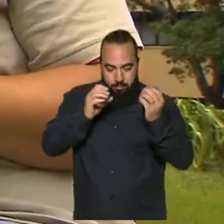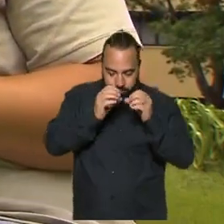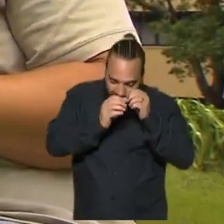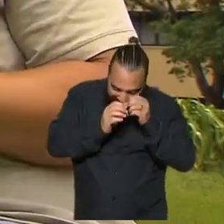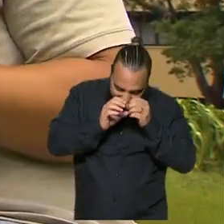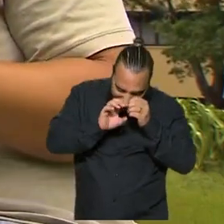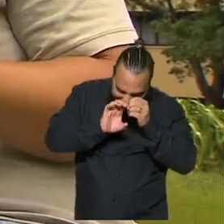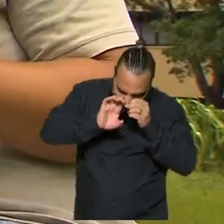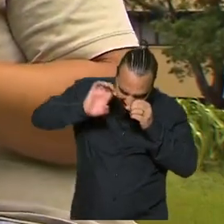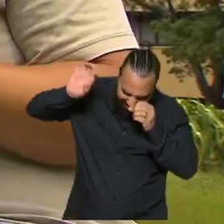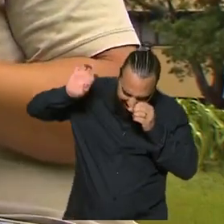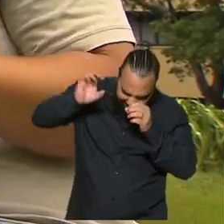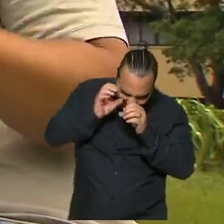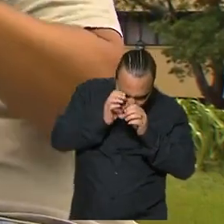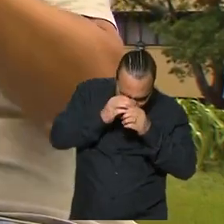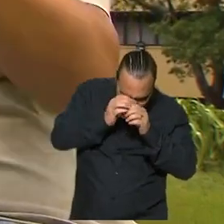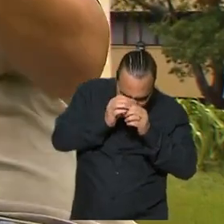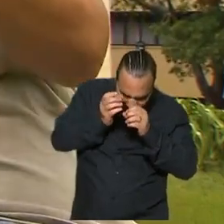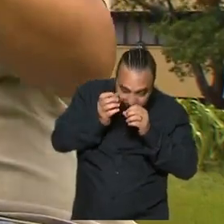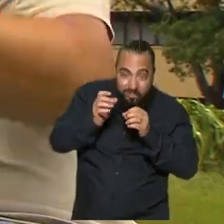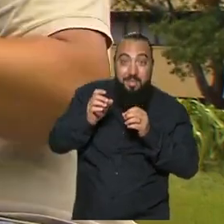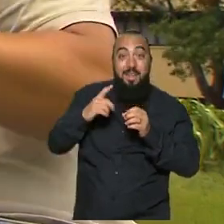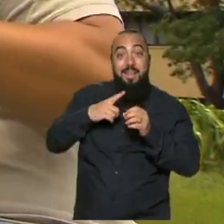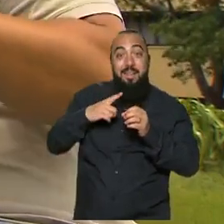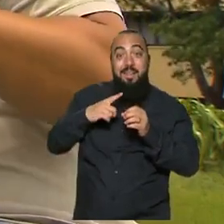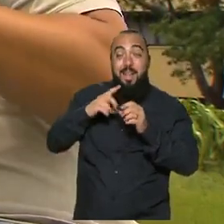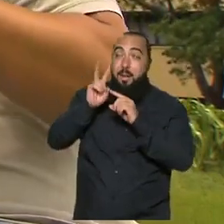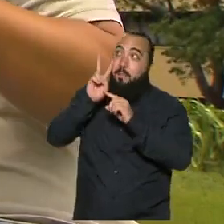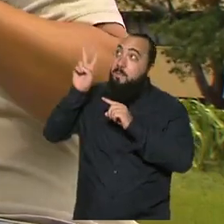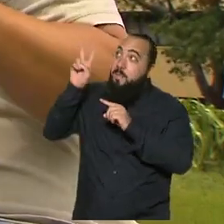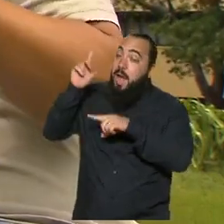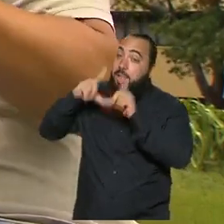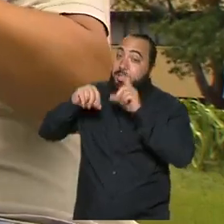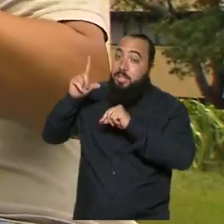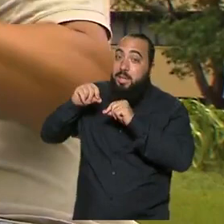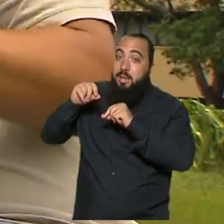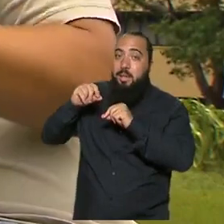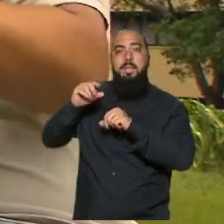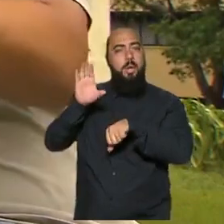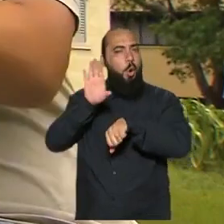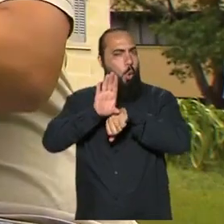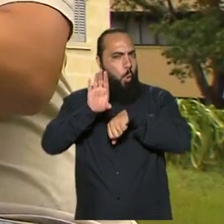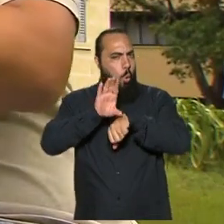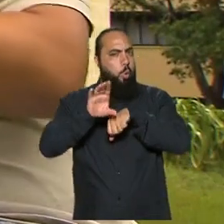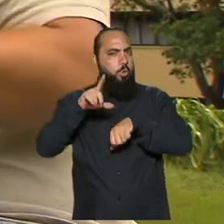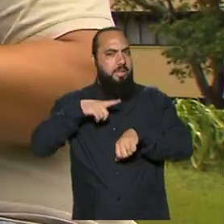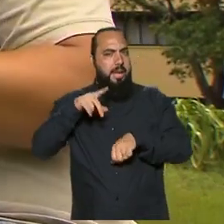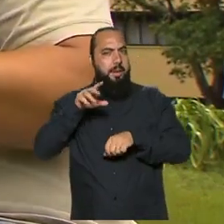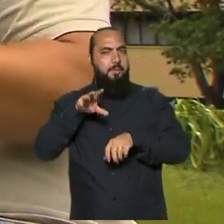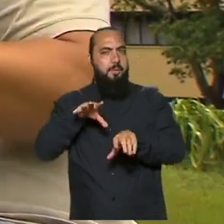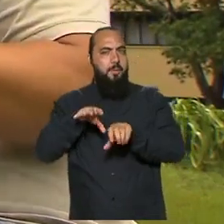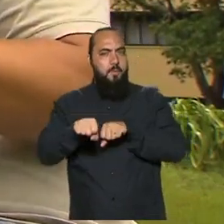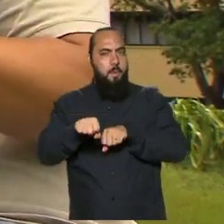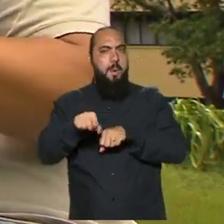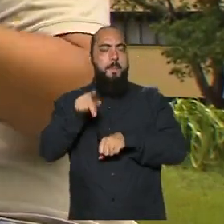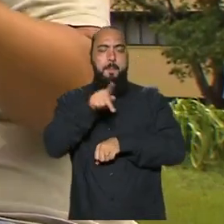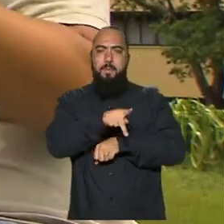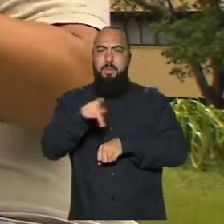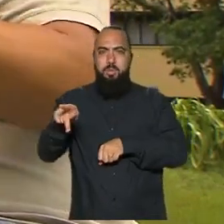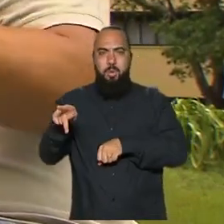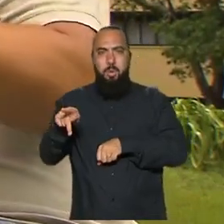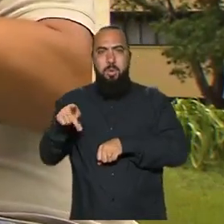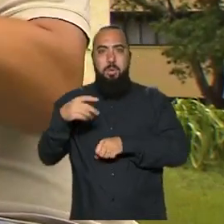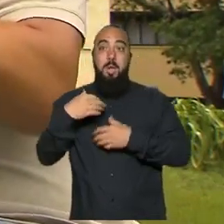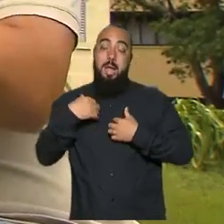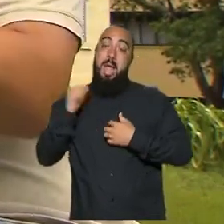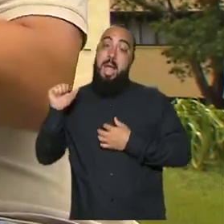programa de observação do céu. A gente tem o curso específico para formação de professores, que para mim